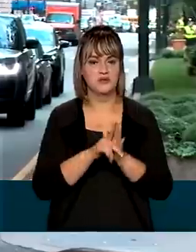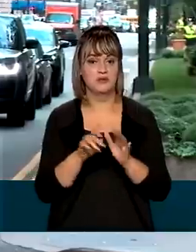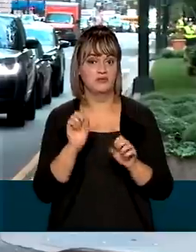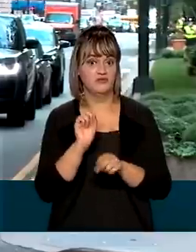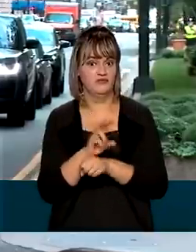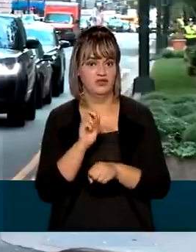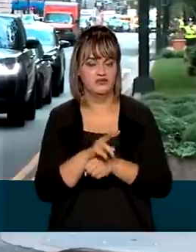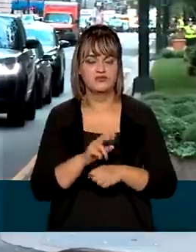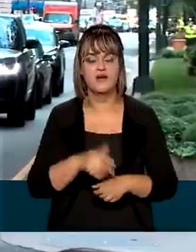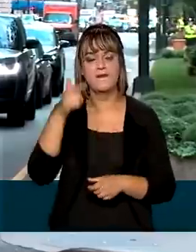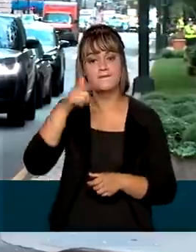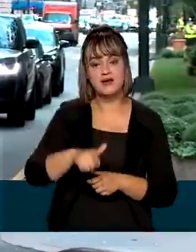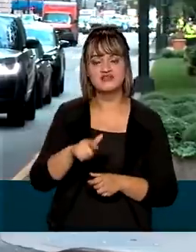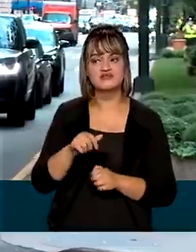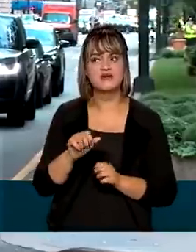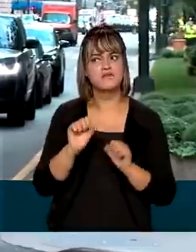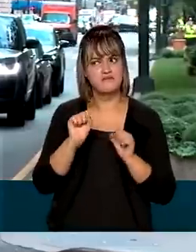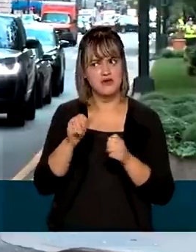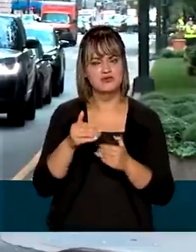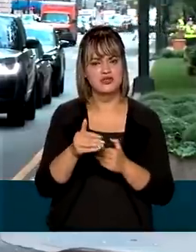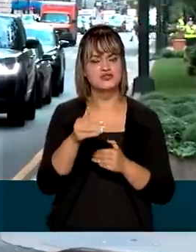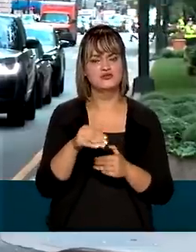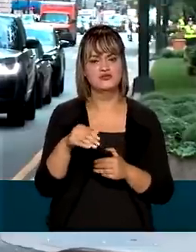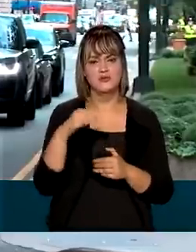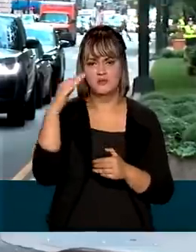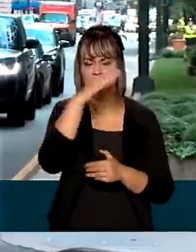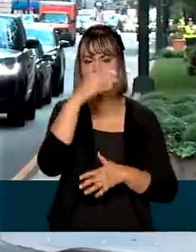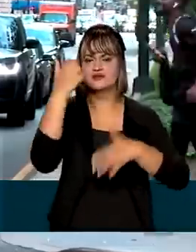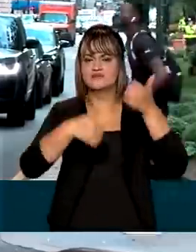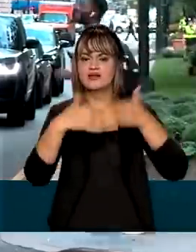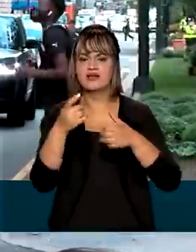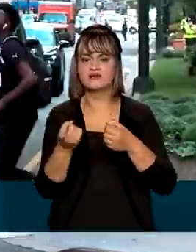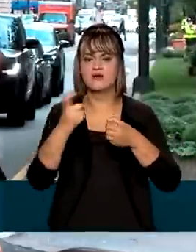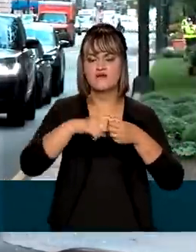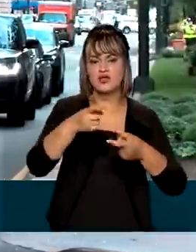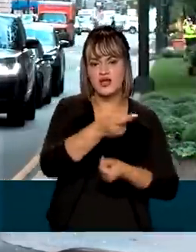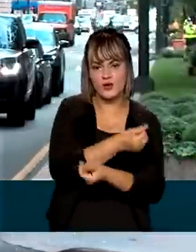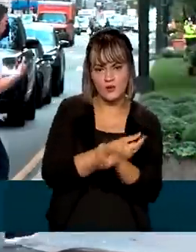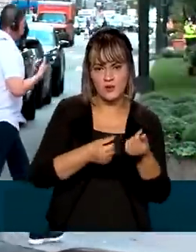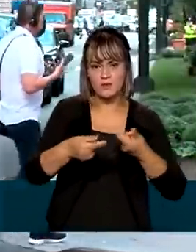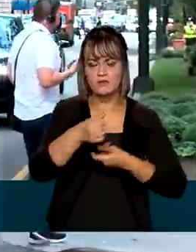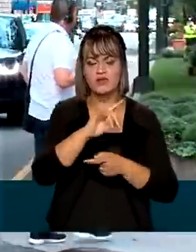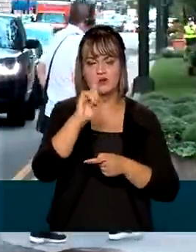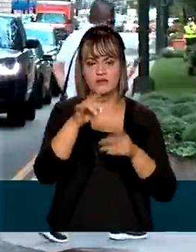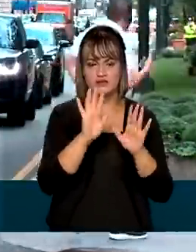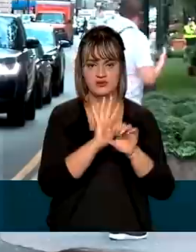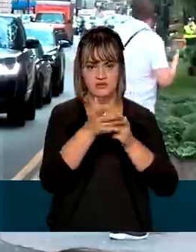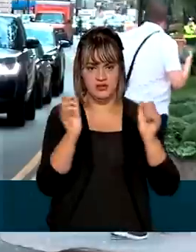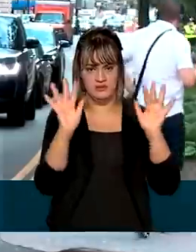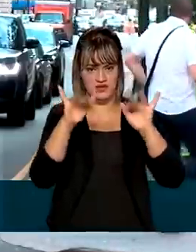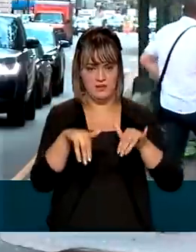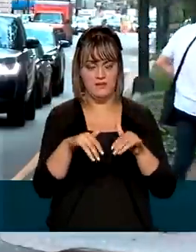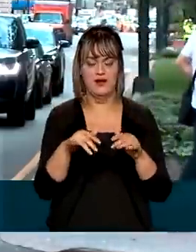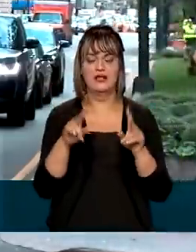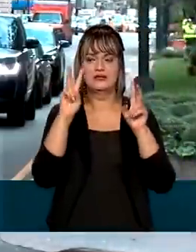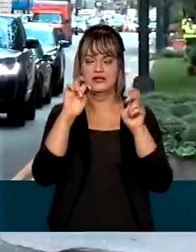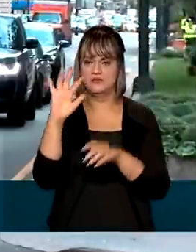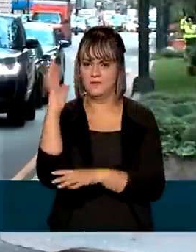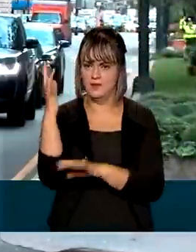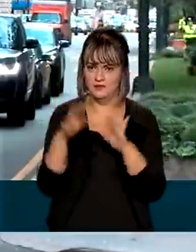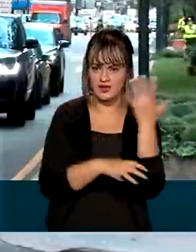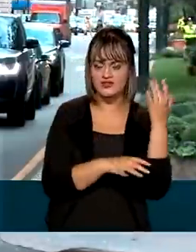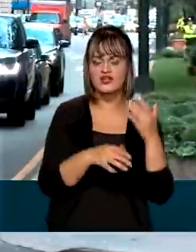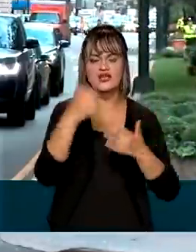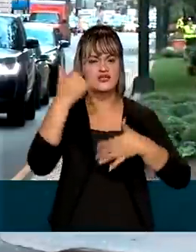Além disso, Bolsonaro deve falar sobre a retomada da economia após a pandemia, meio ambiente e